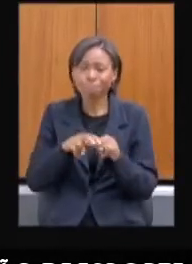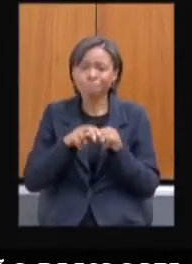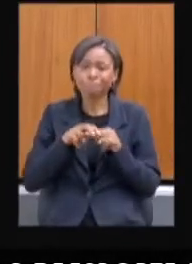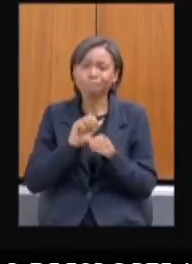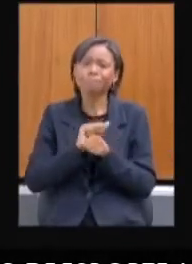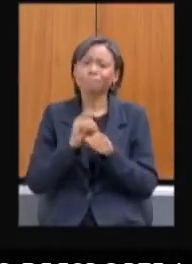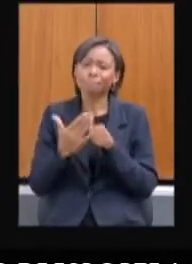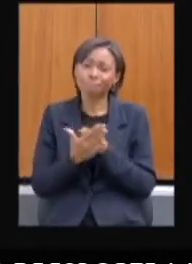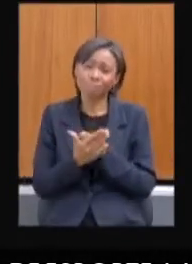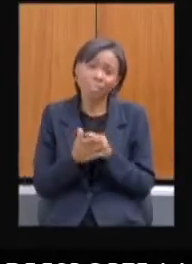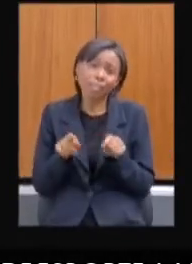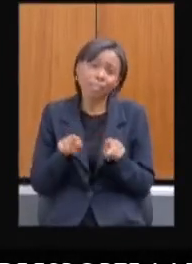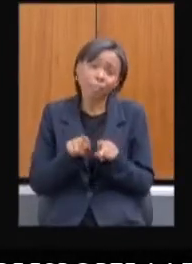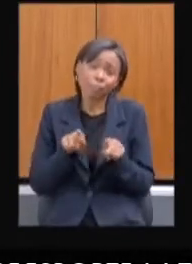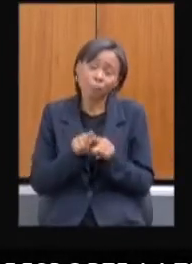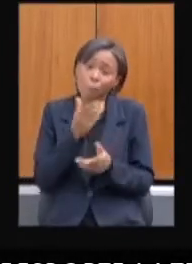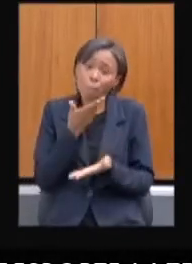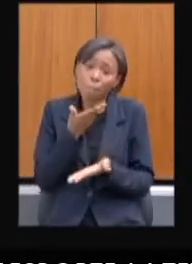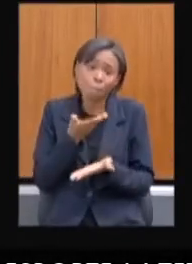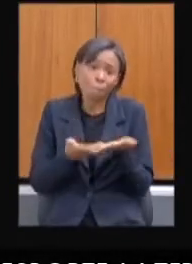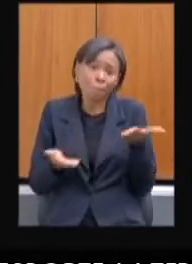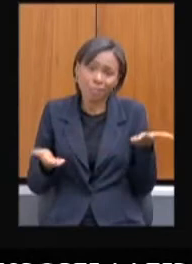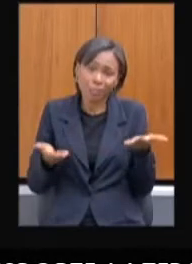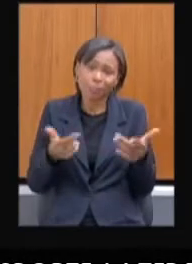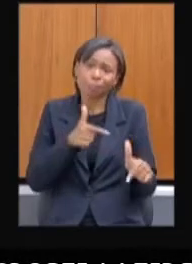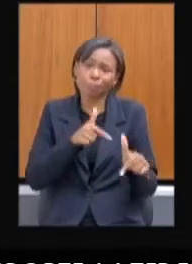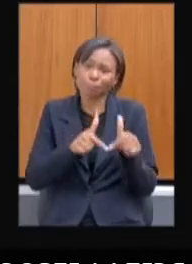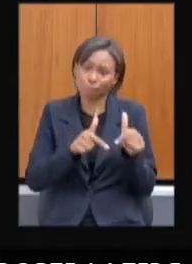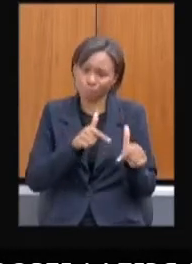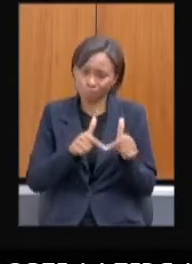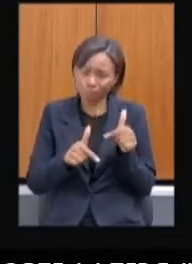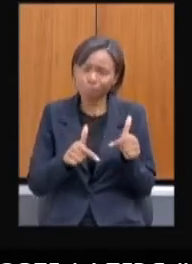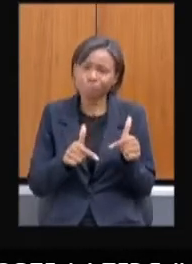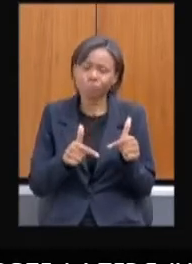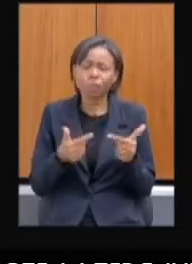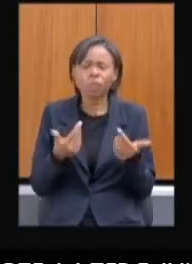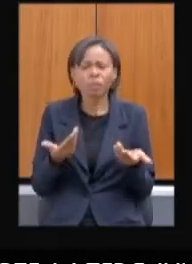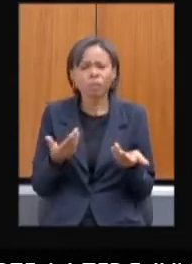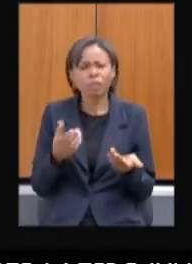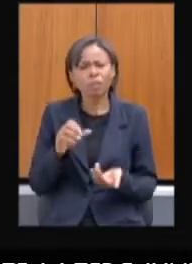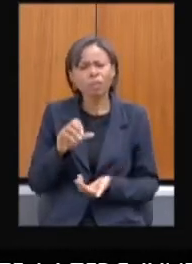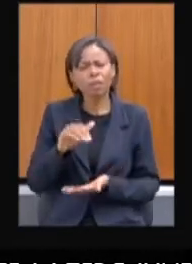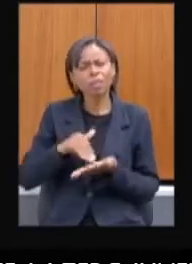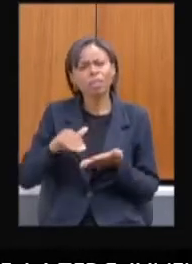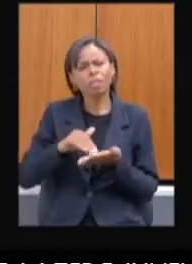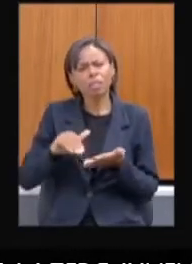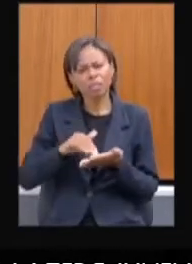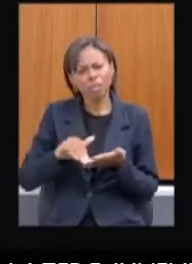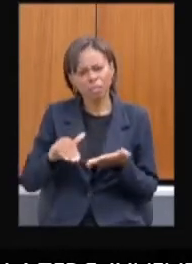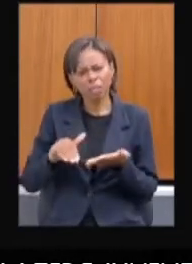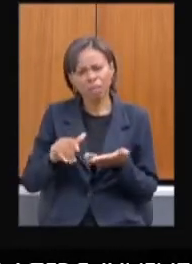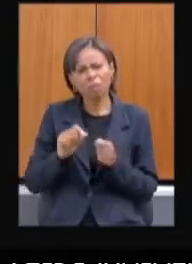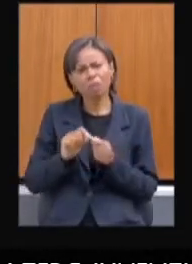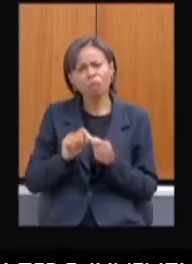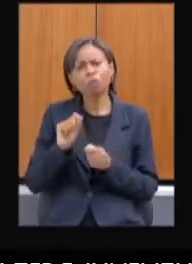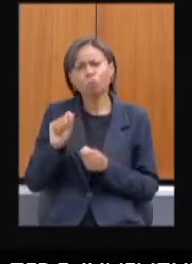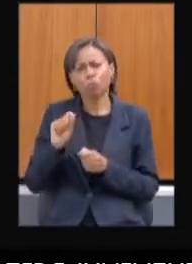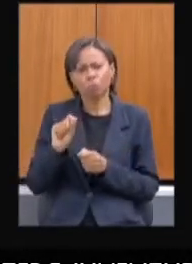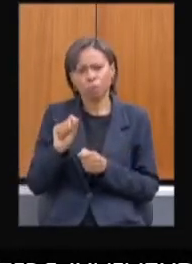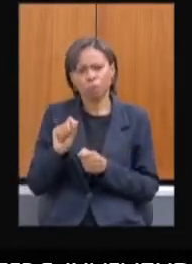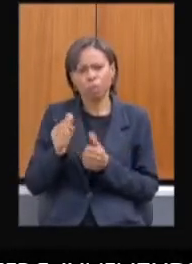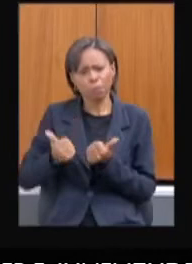perda de empregos e de trabalho. Gostaria de saber o que a FEDES, o que foi feito para apoiar